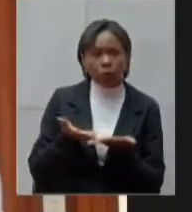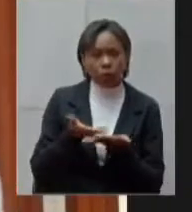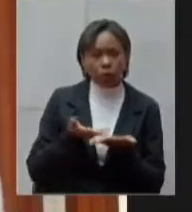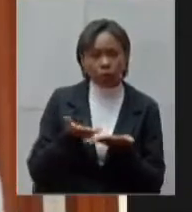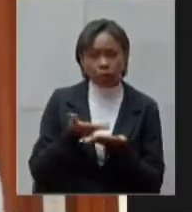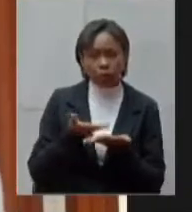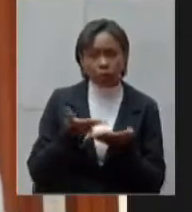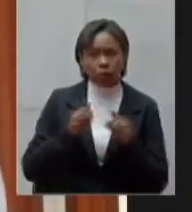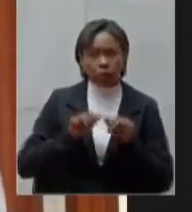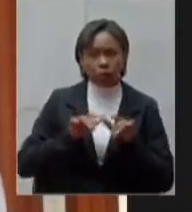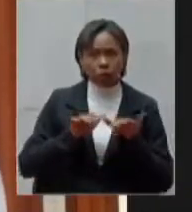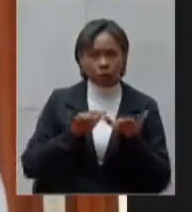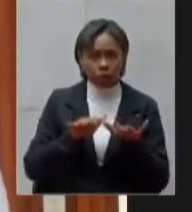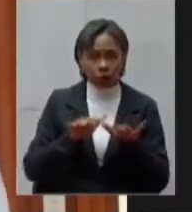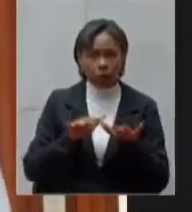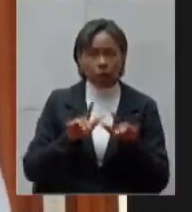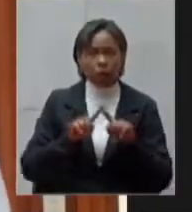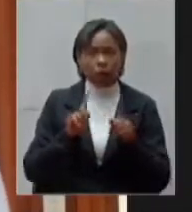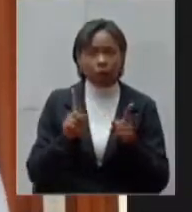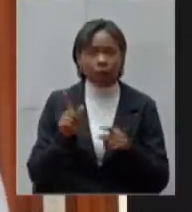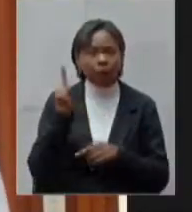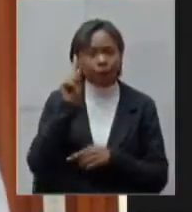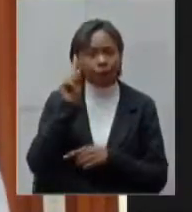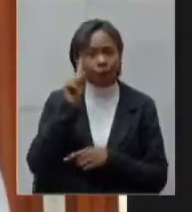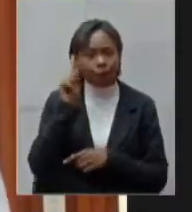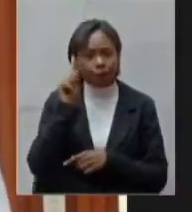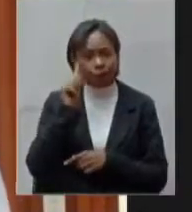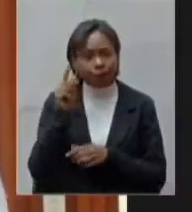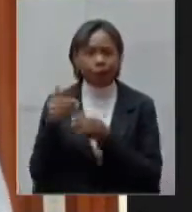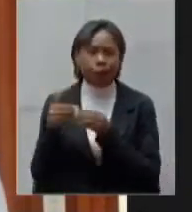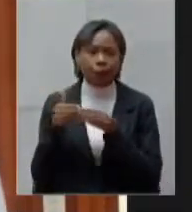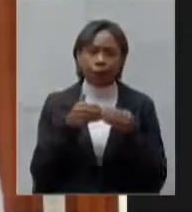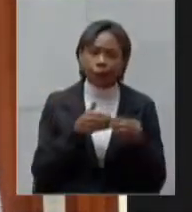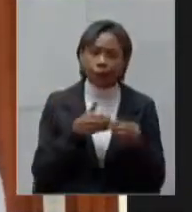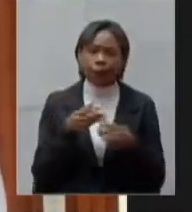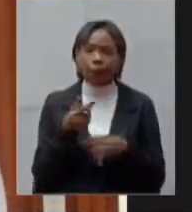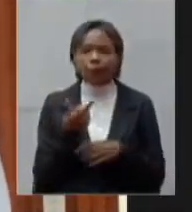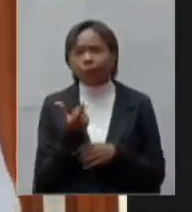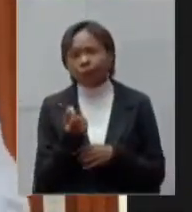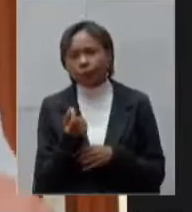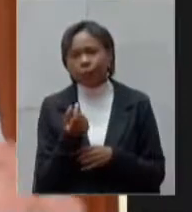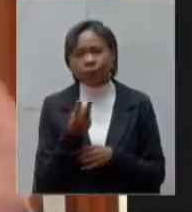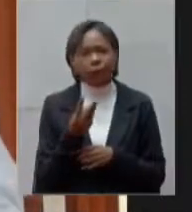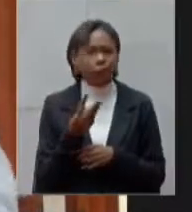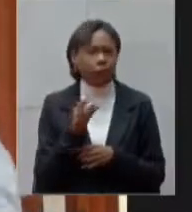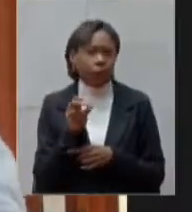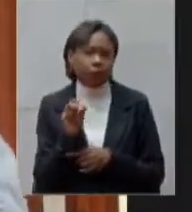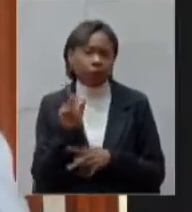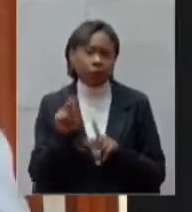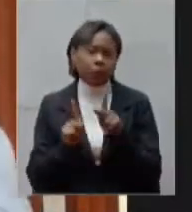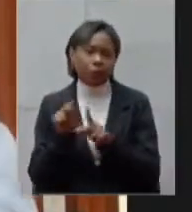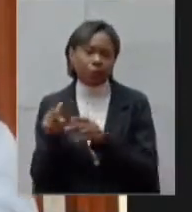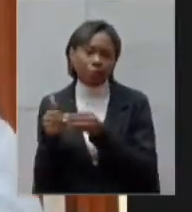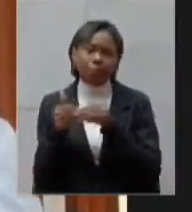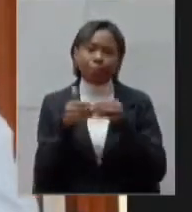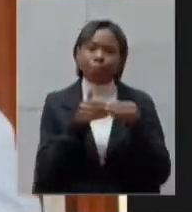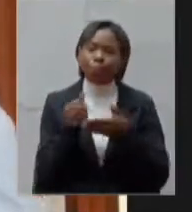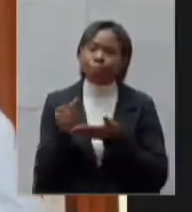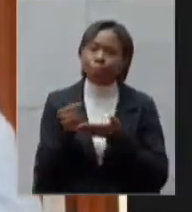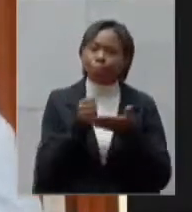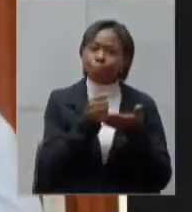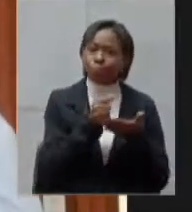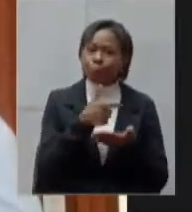lá mas eu tenho todos os dias que levar 20 30 pacientes se nós pudéssemos nesse momento da